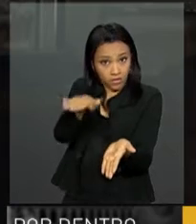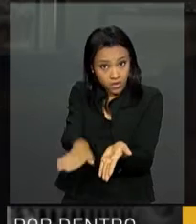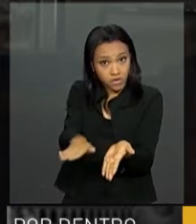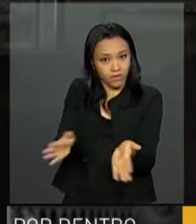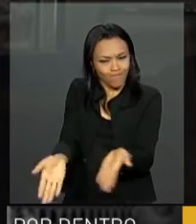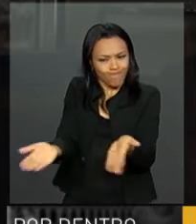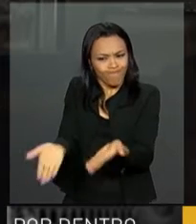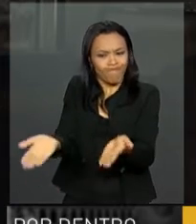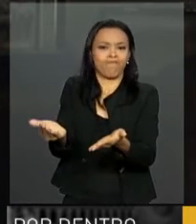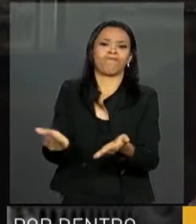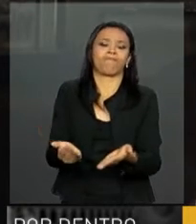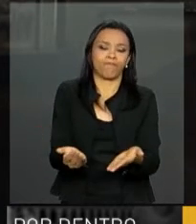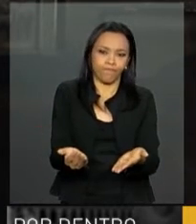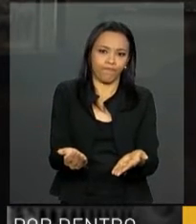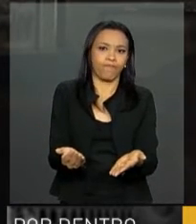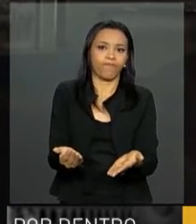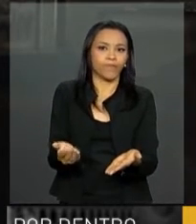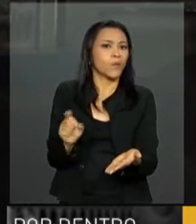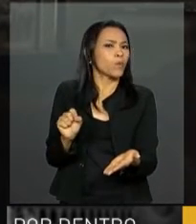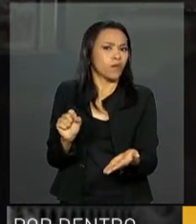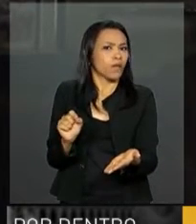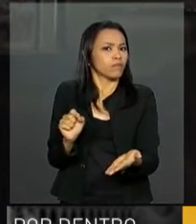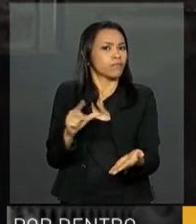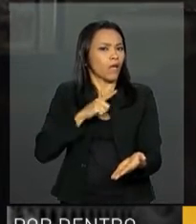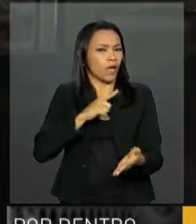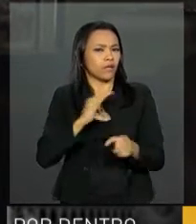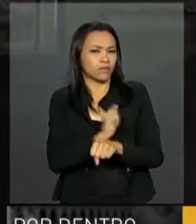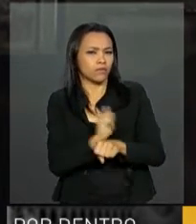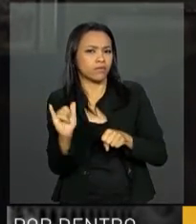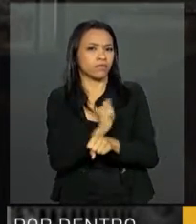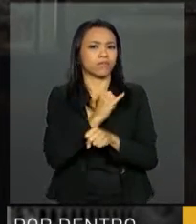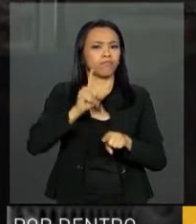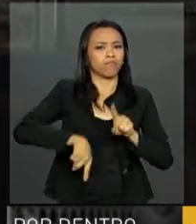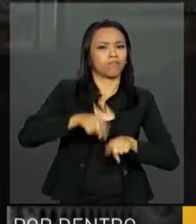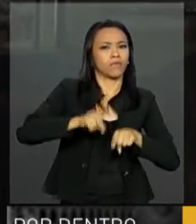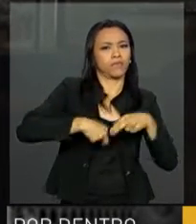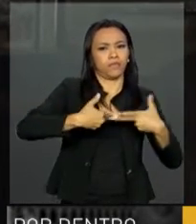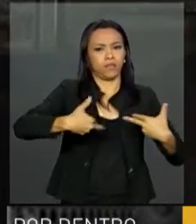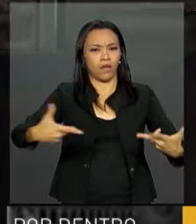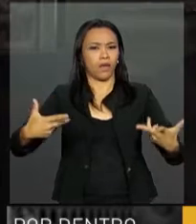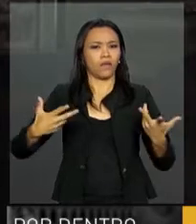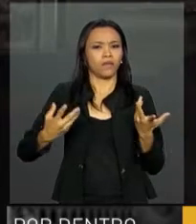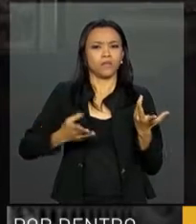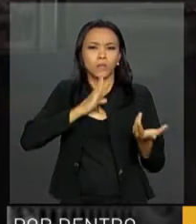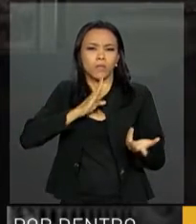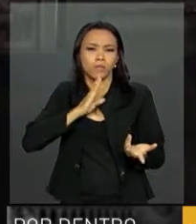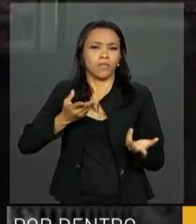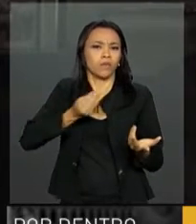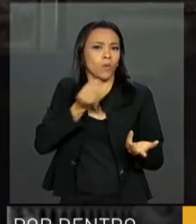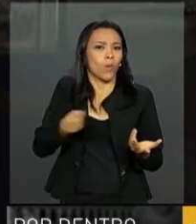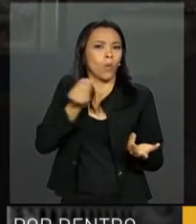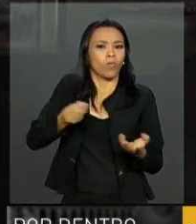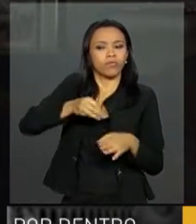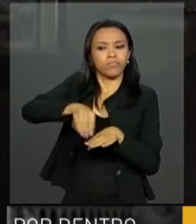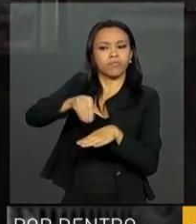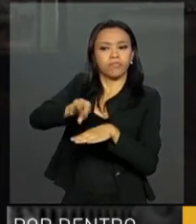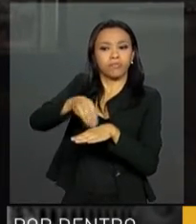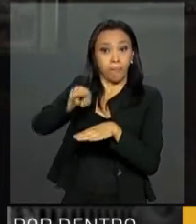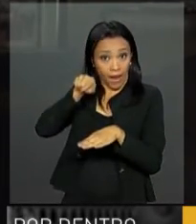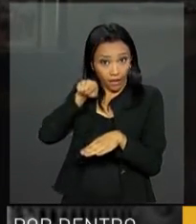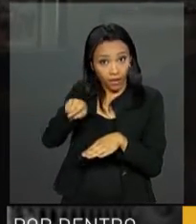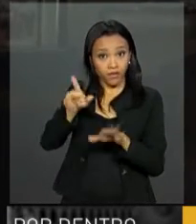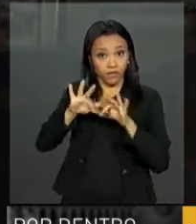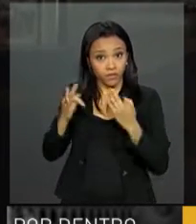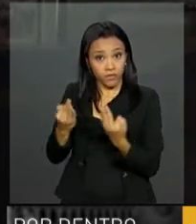melhor forma possível. com alguns equipamentos, com algumas técnicas, para que essa família tenha